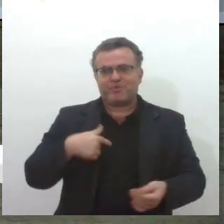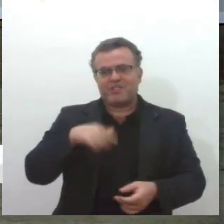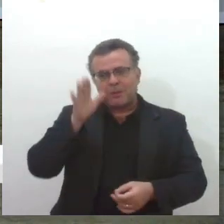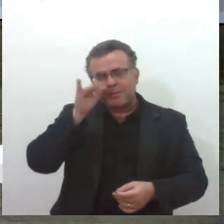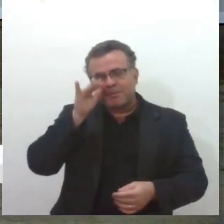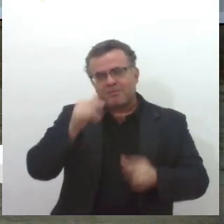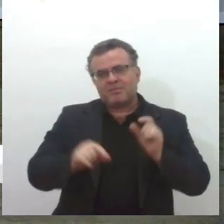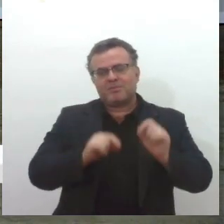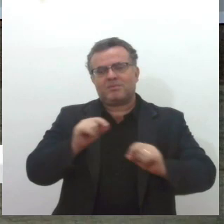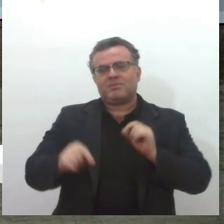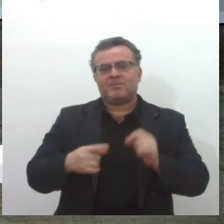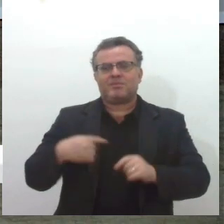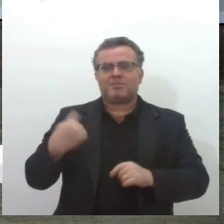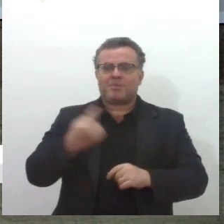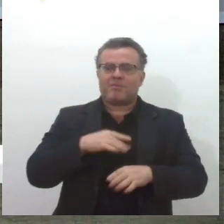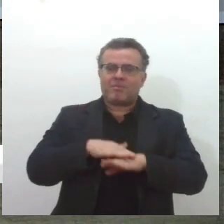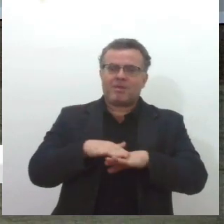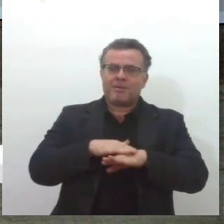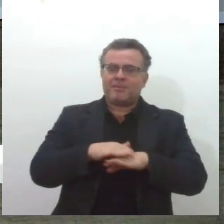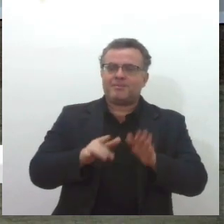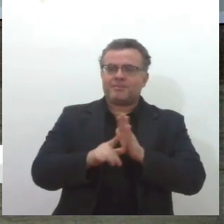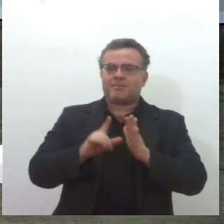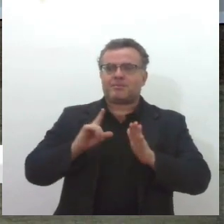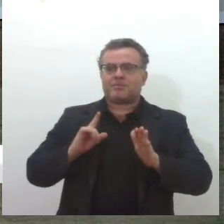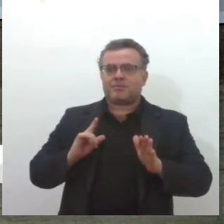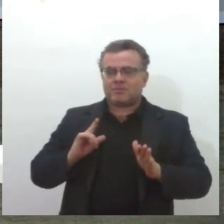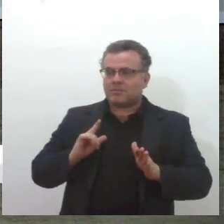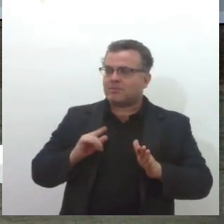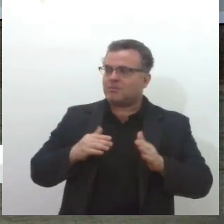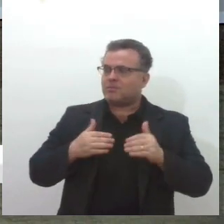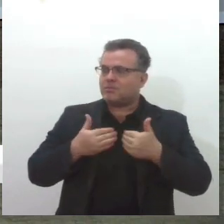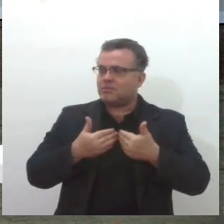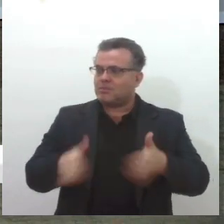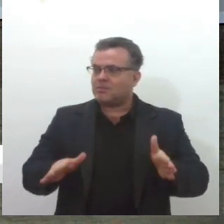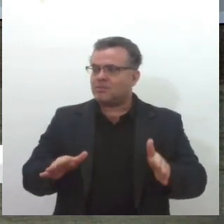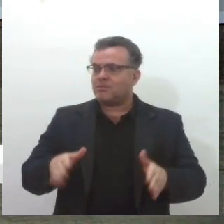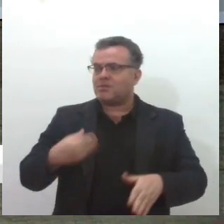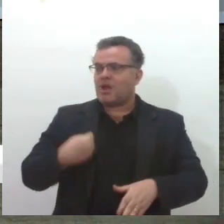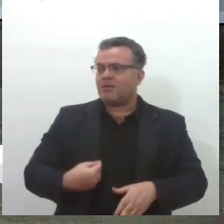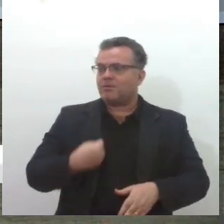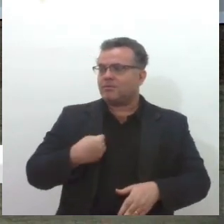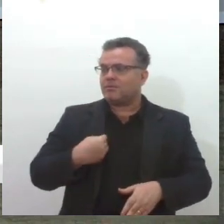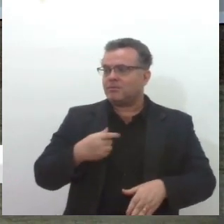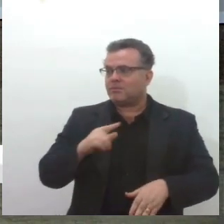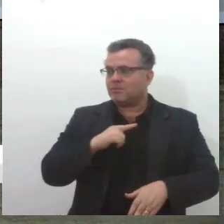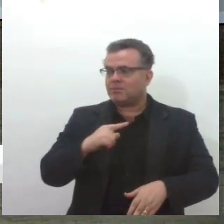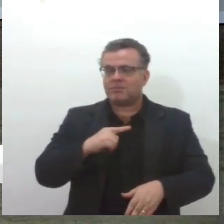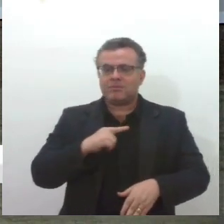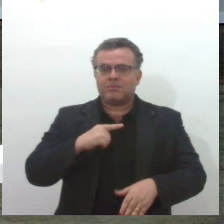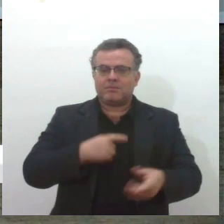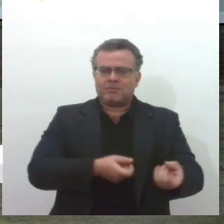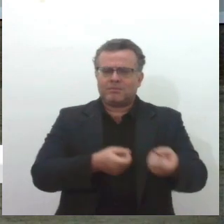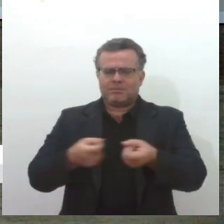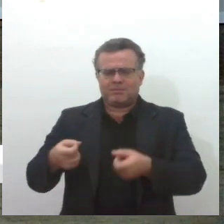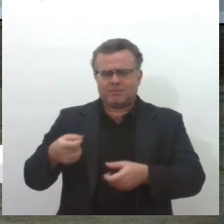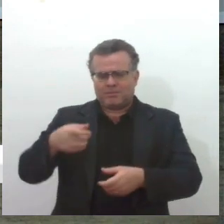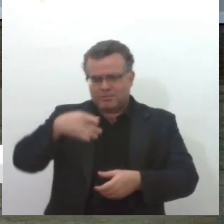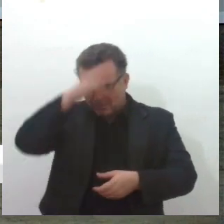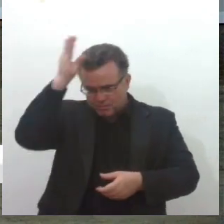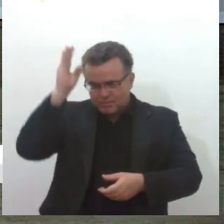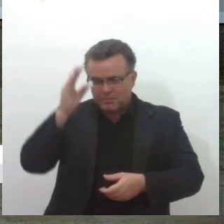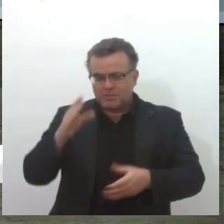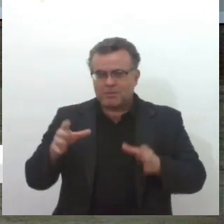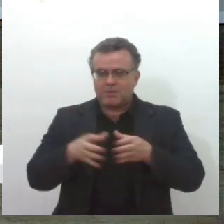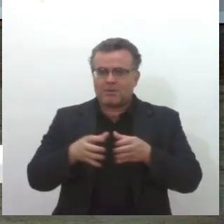seguinte, a gente conversava pouco antes de entrar ao vivo, que existe, por exemplo, no corpo de bombeiros, um comitê voltado para